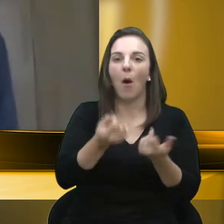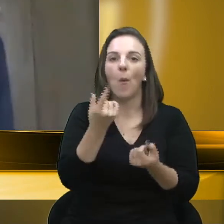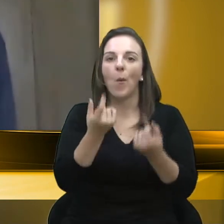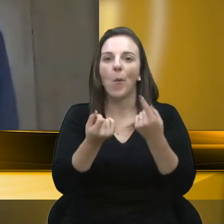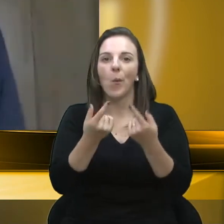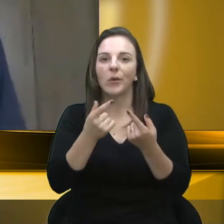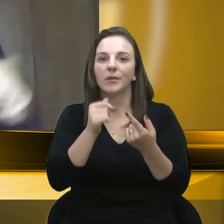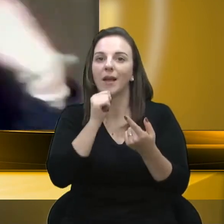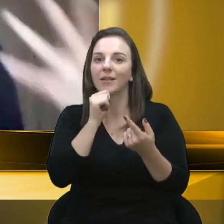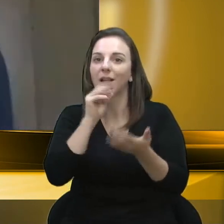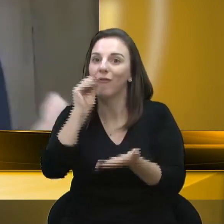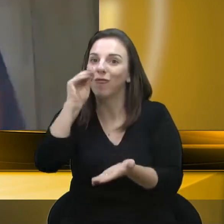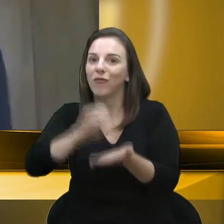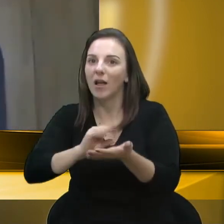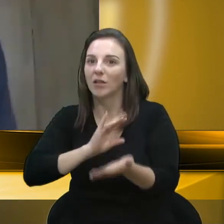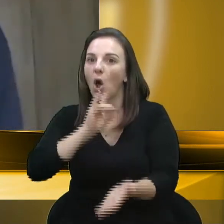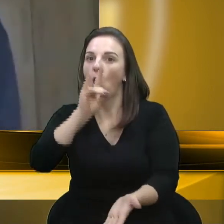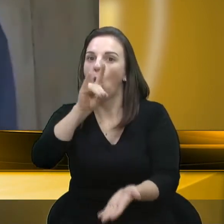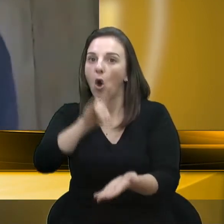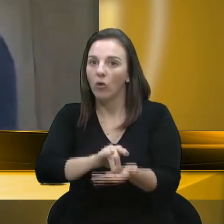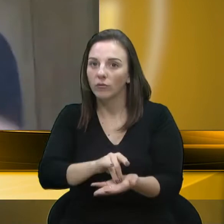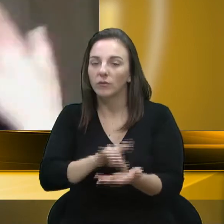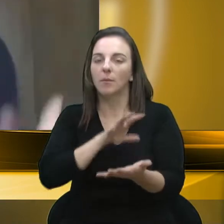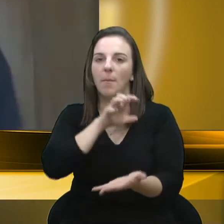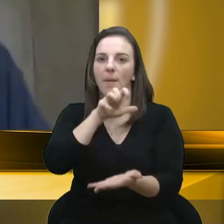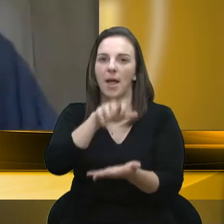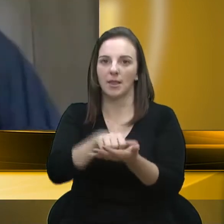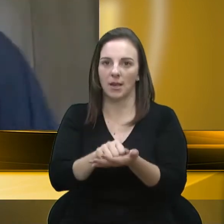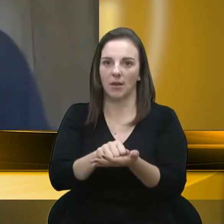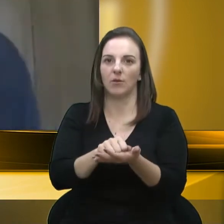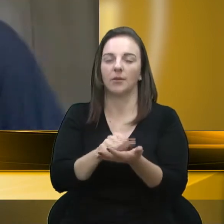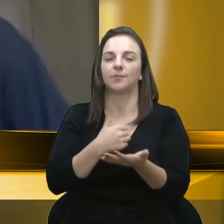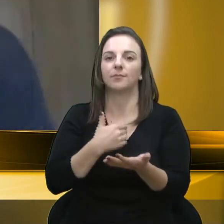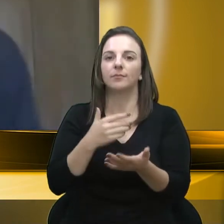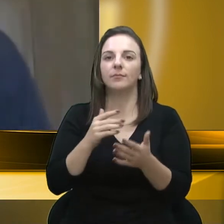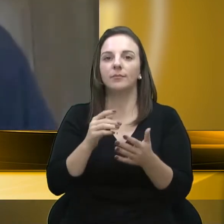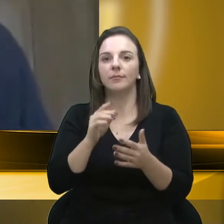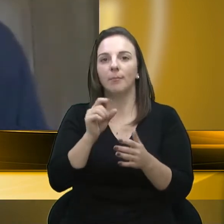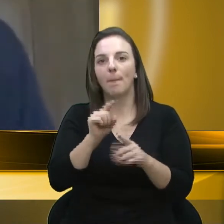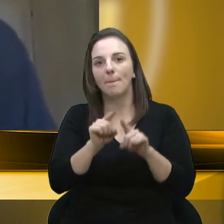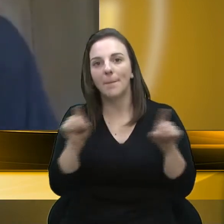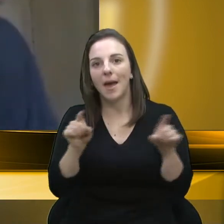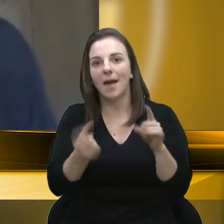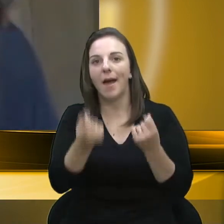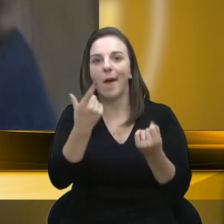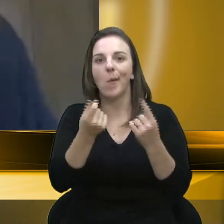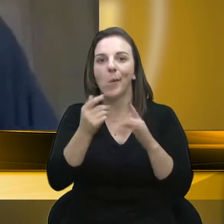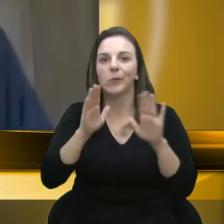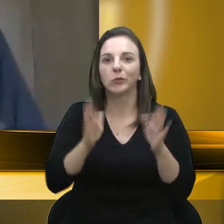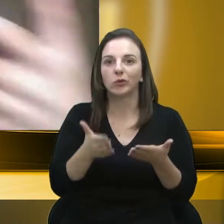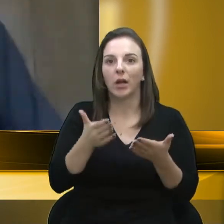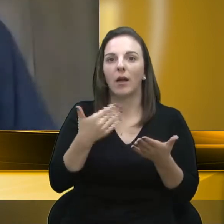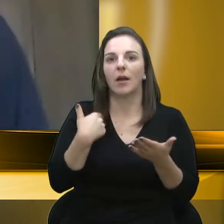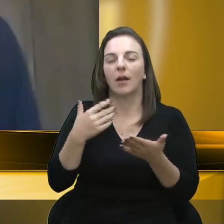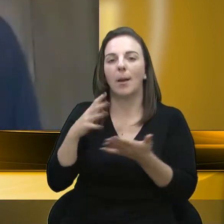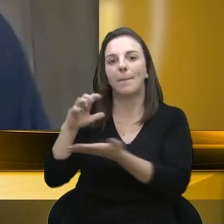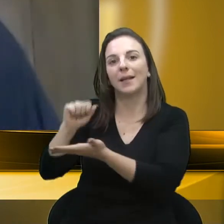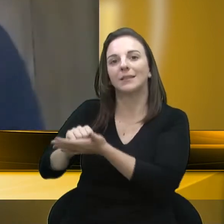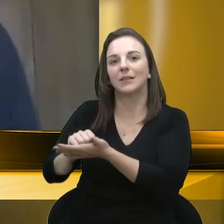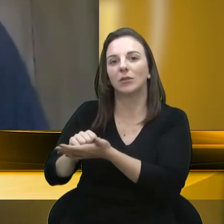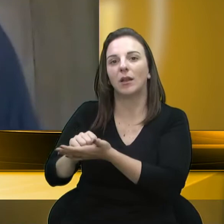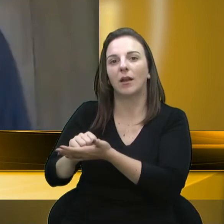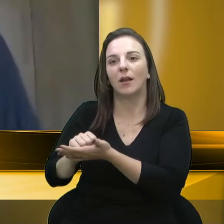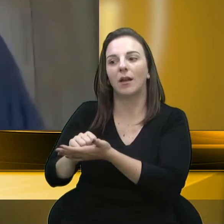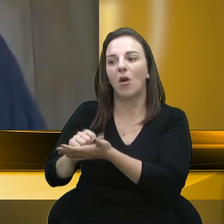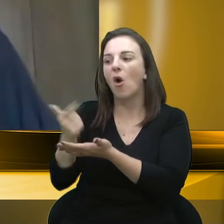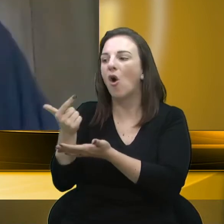ser efetuadas, mas as que já conseguiram apresentam dificuldades porque elas não estão matriculadas na escola que colocaram como